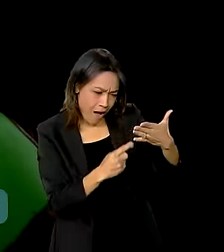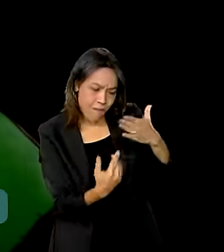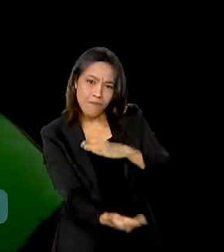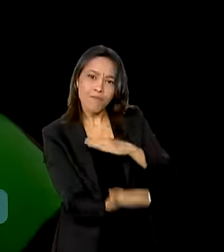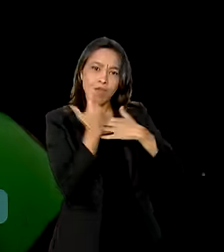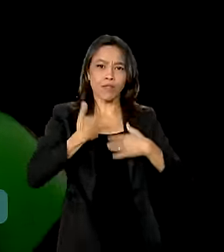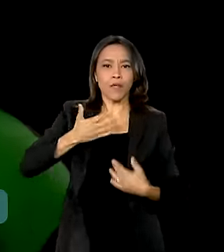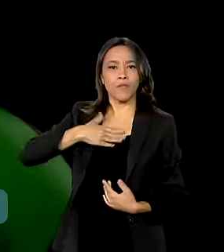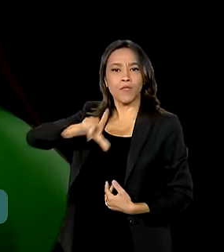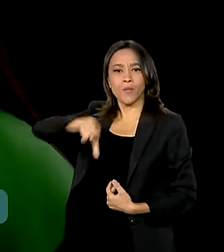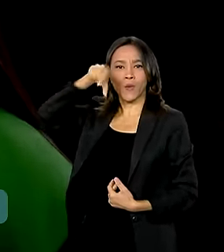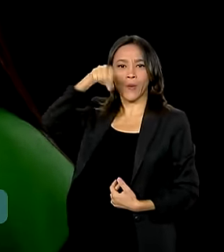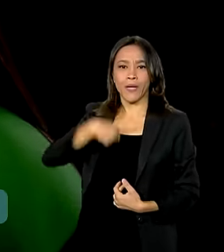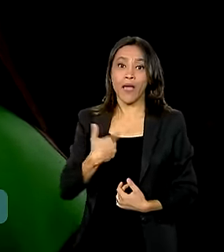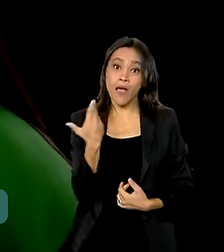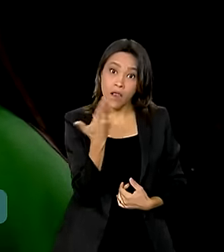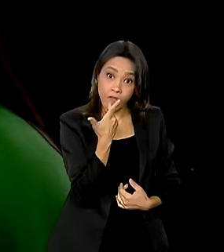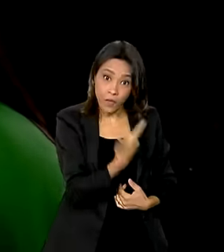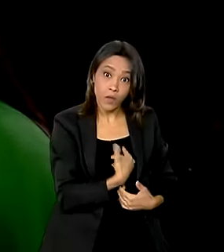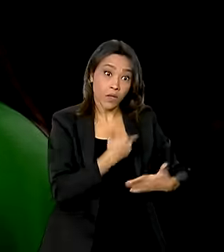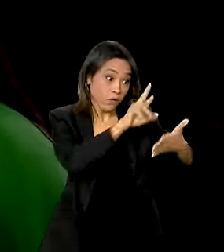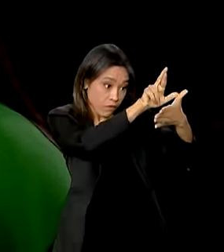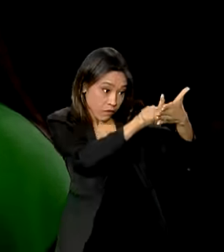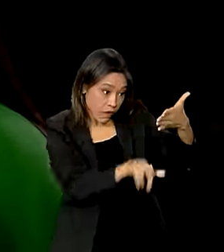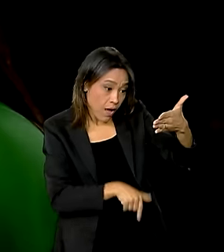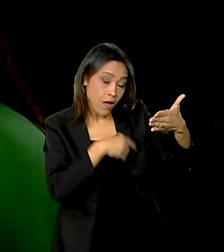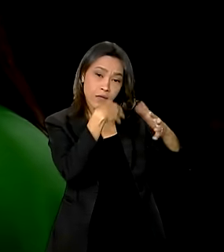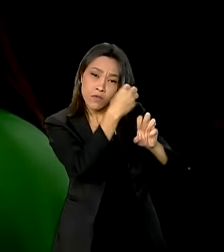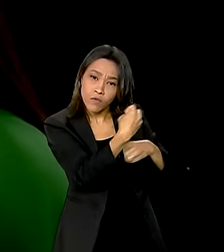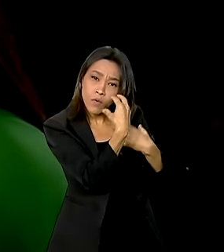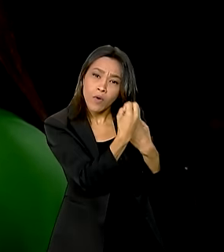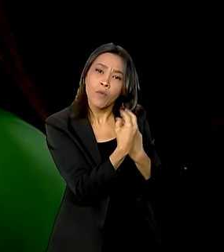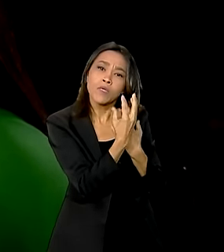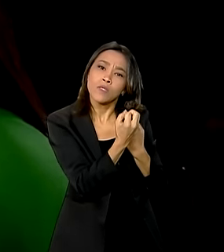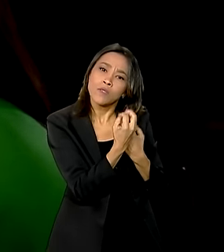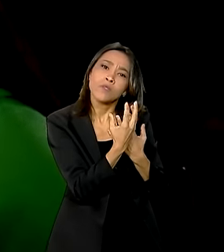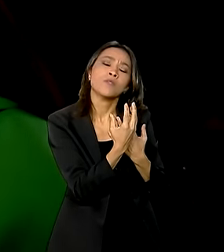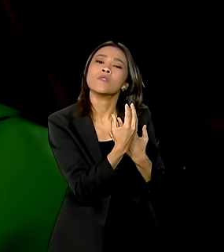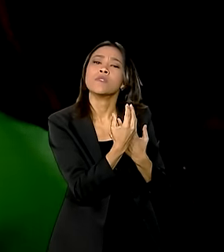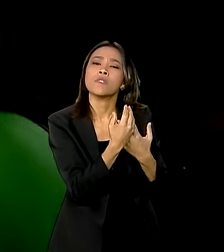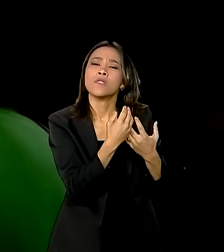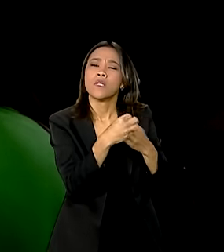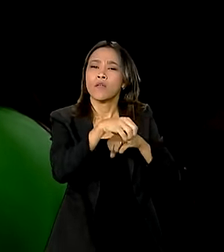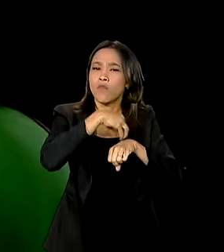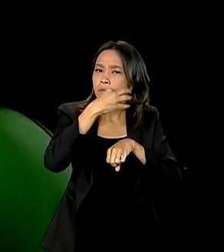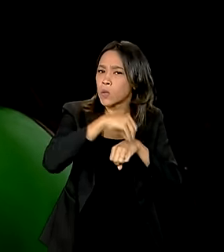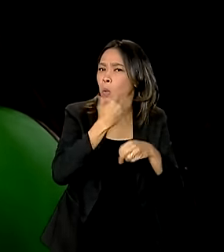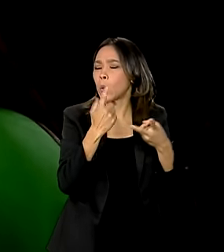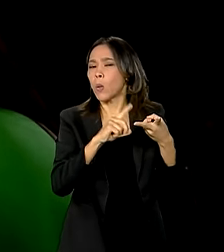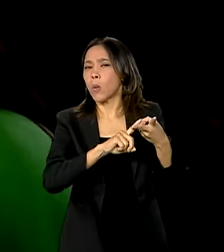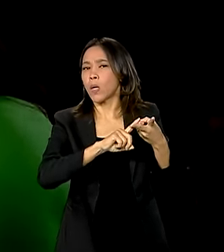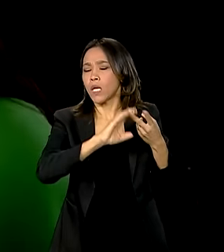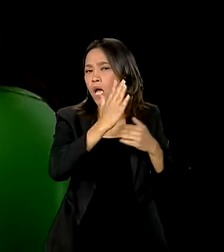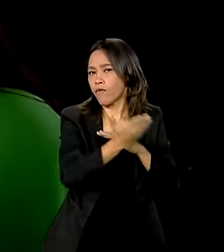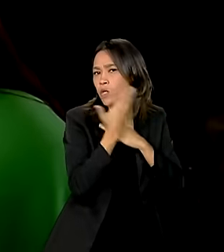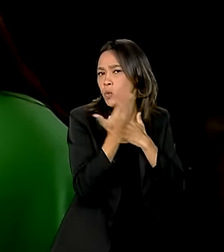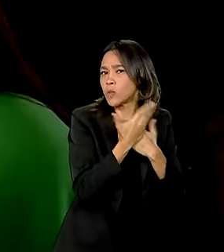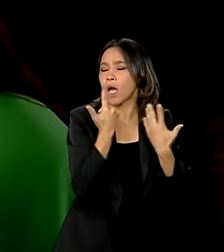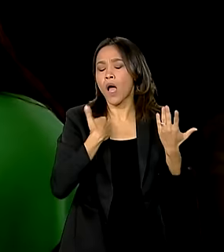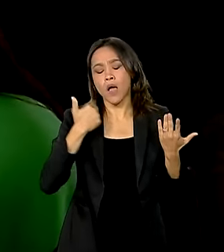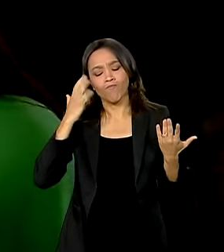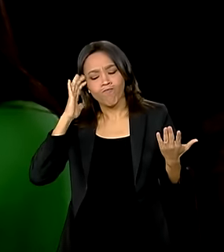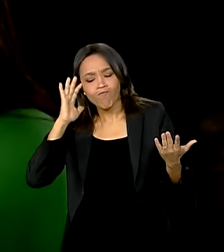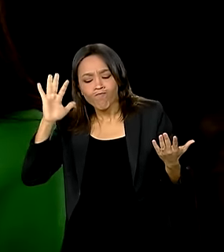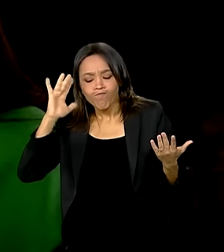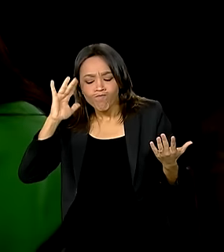Ele tem muitas informações, Então, tipo, ele vai ajudar muito, ele ajuda, na verdade, muito para realmente falar